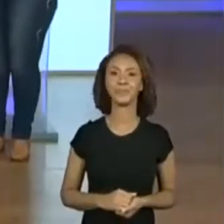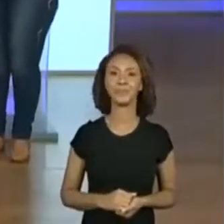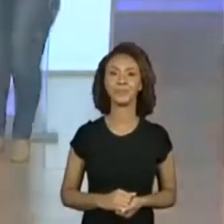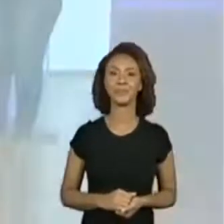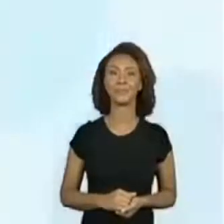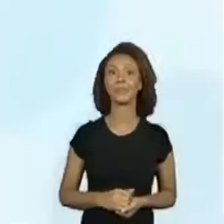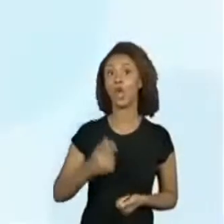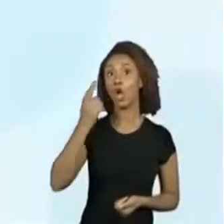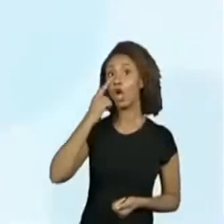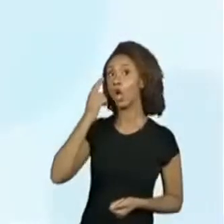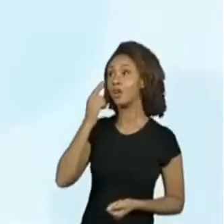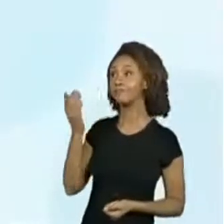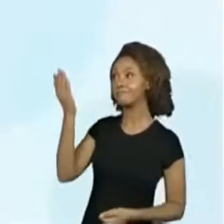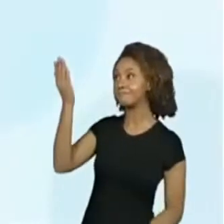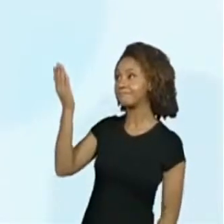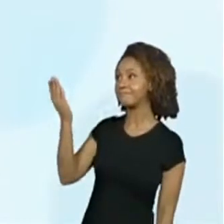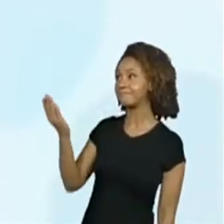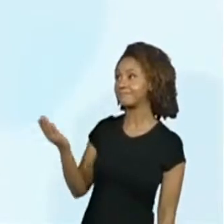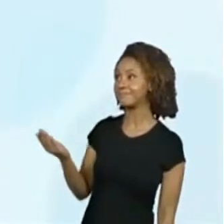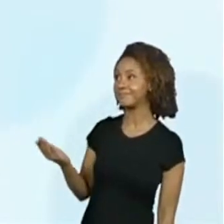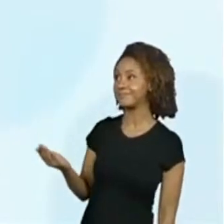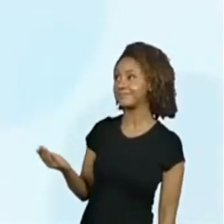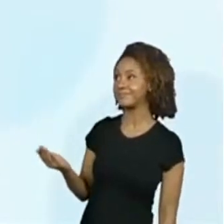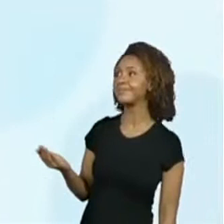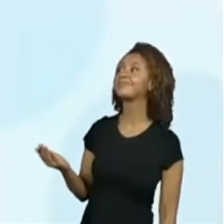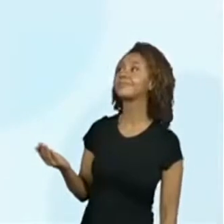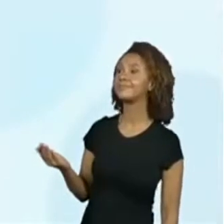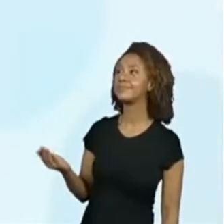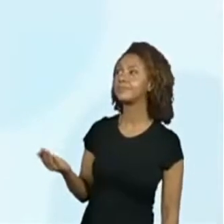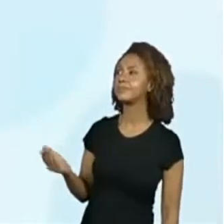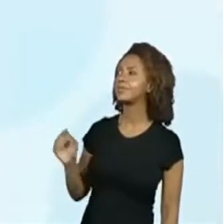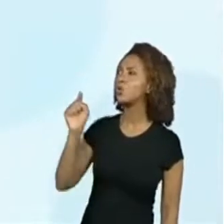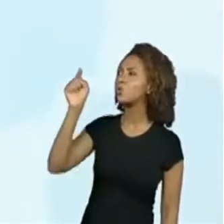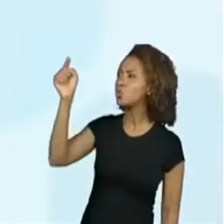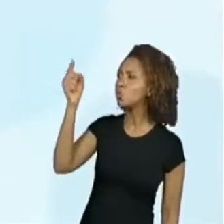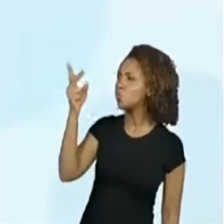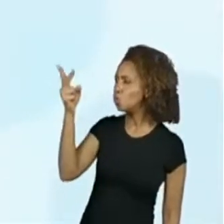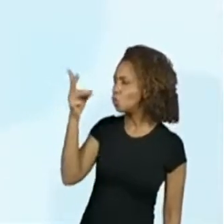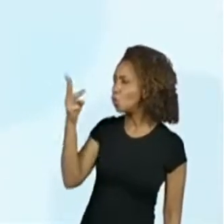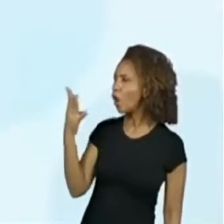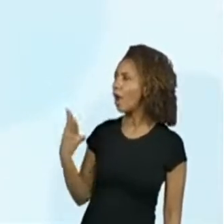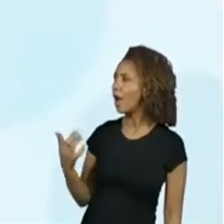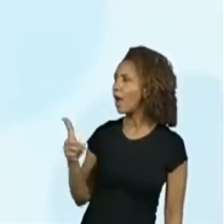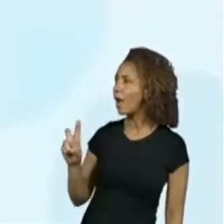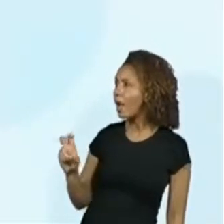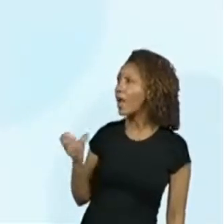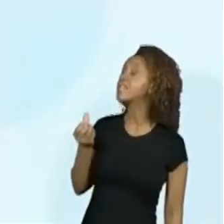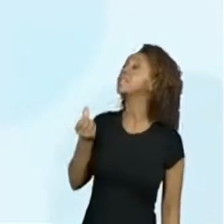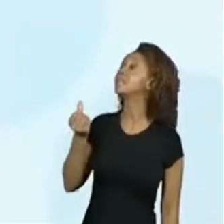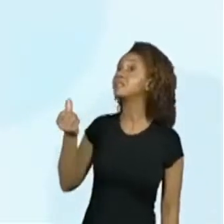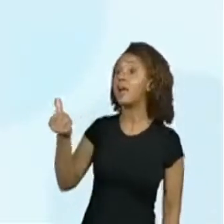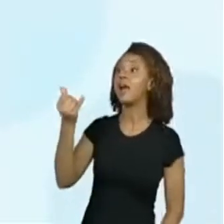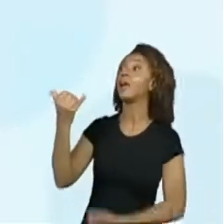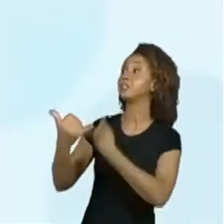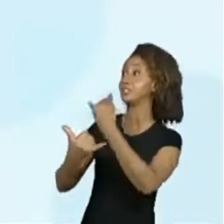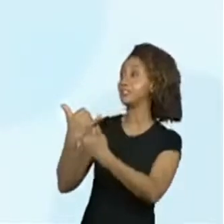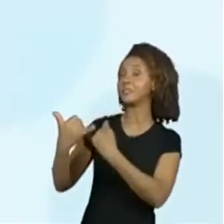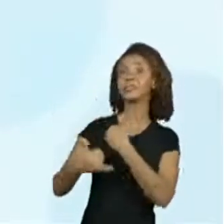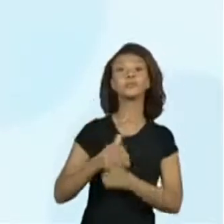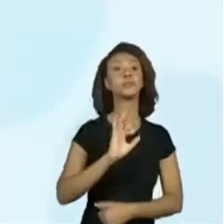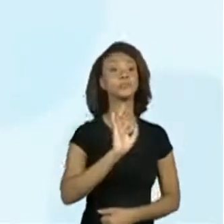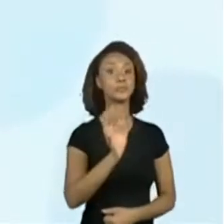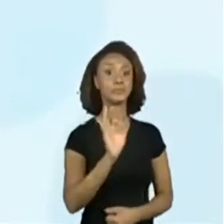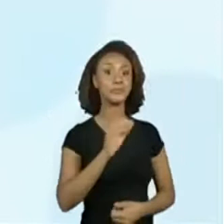Olhem aí. A gente tem seis brincadeiras, certo, professora Vivi? Ótimo.